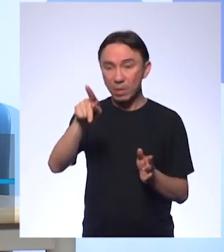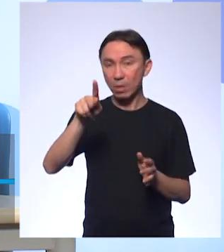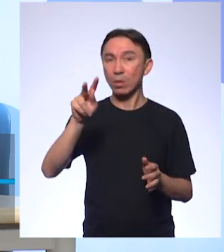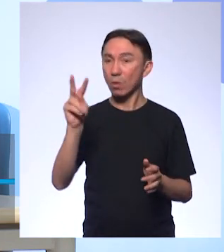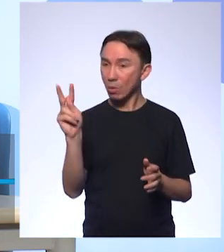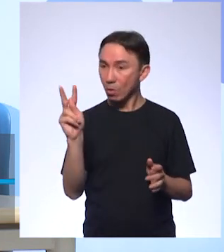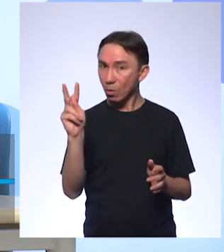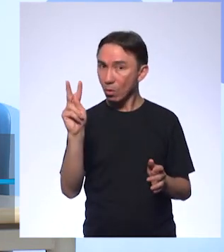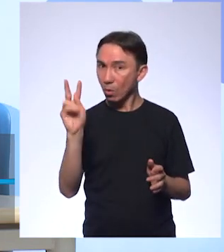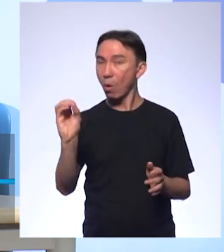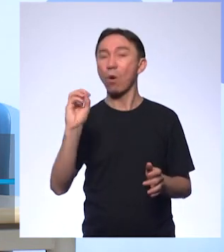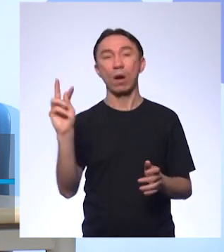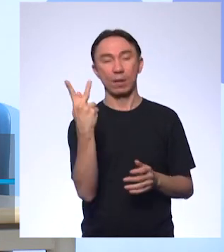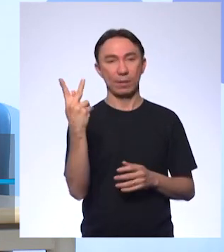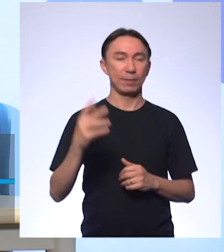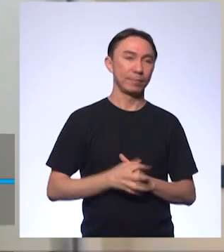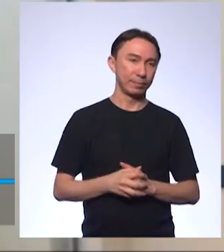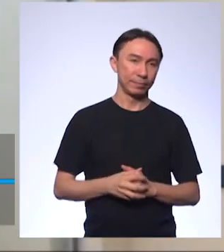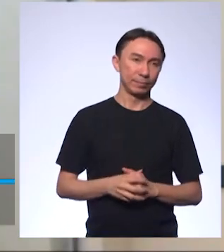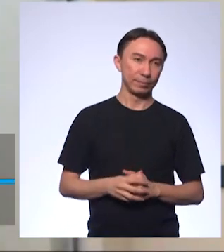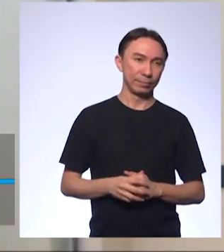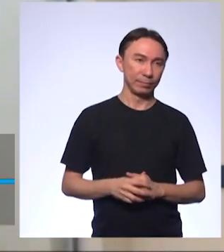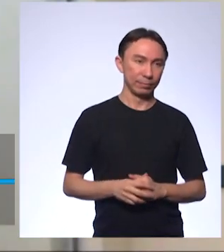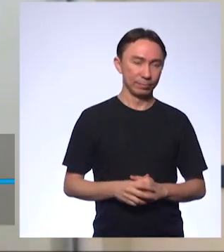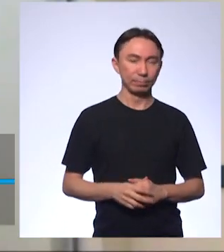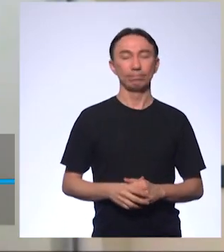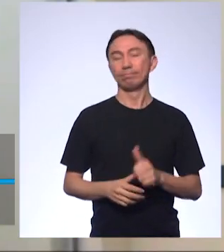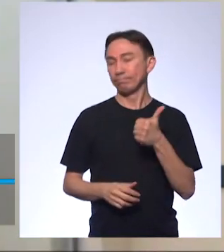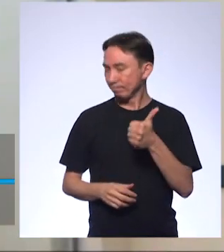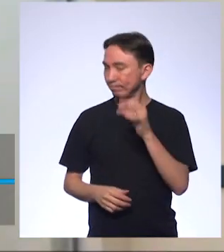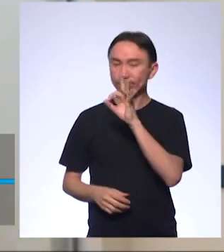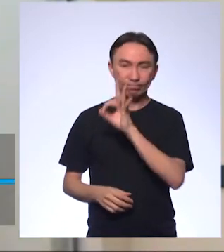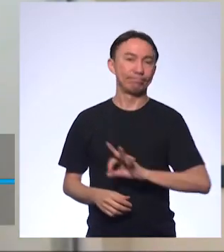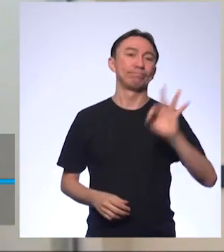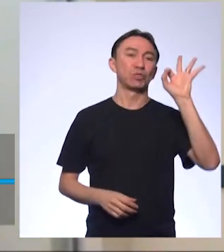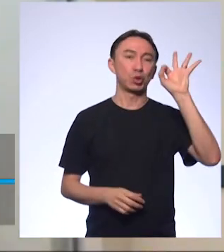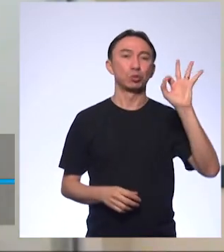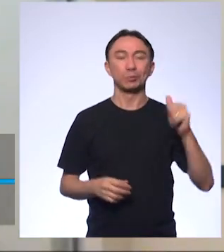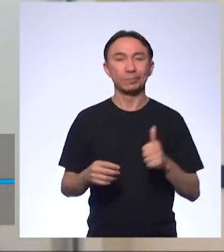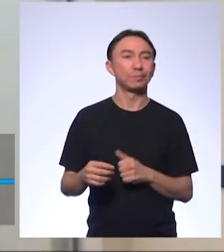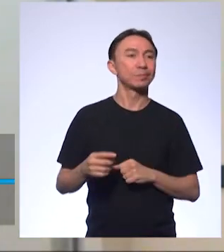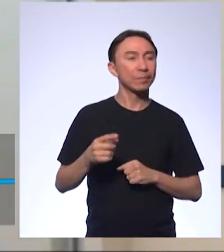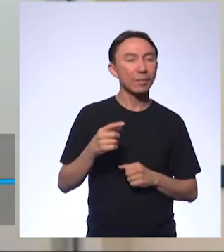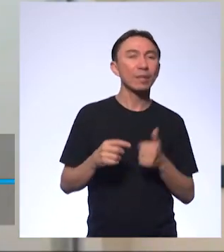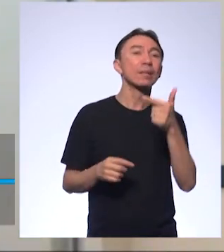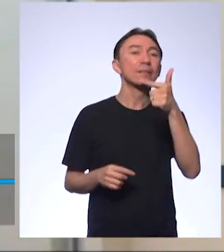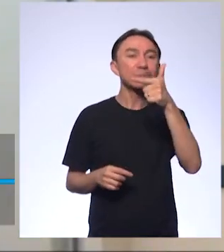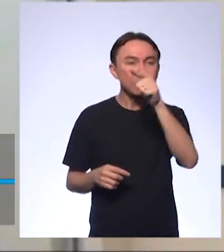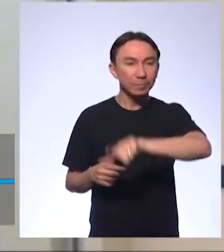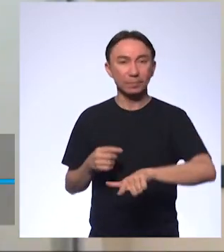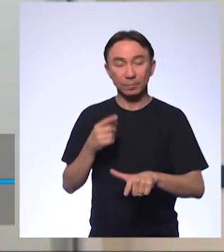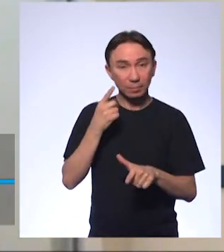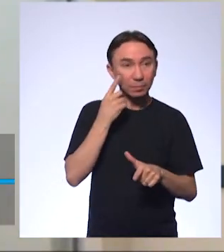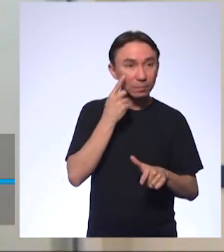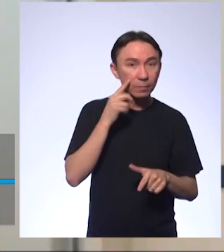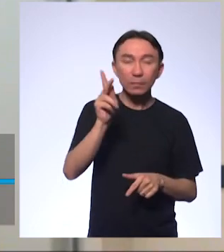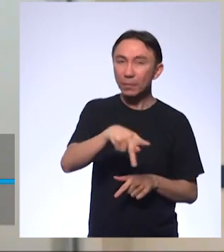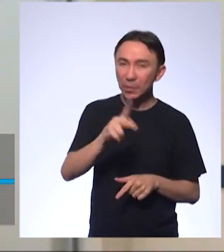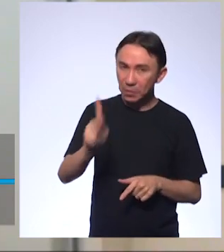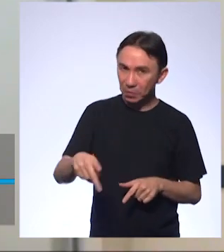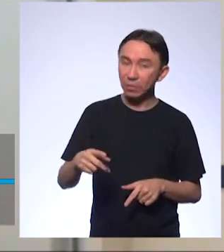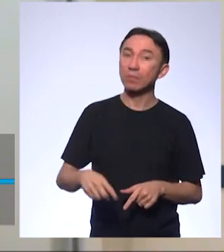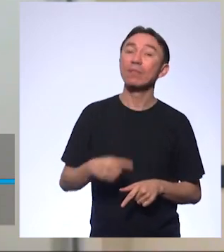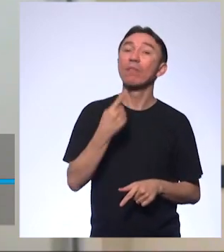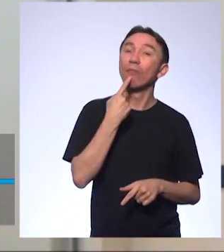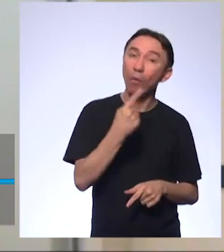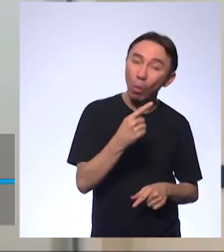Prontinho. Ótimo. É isso. Eu vou voltar na observação que o professor fez muito